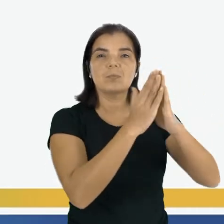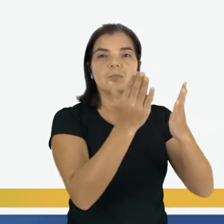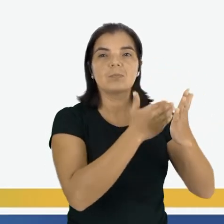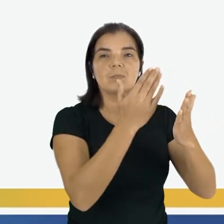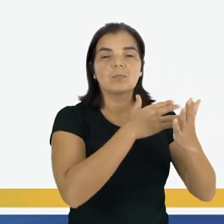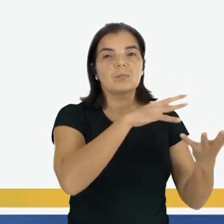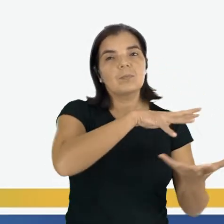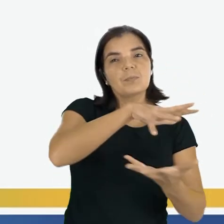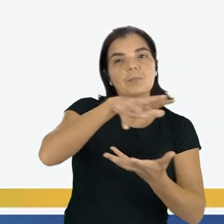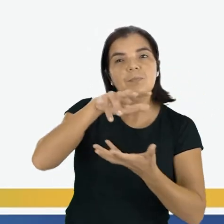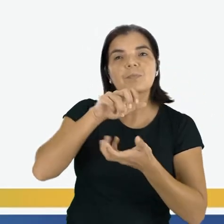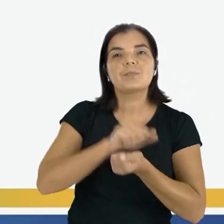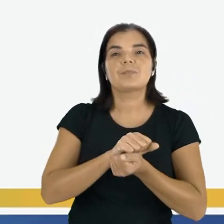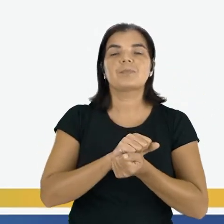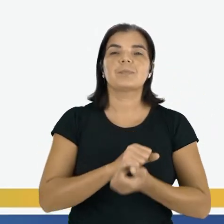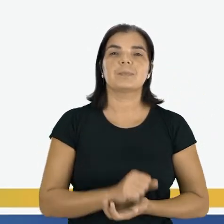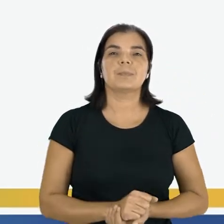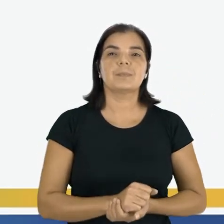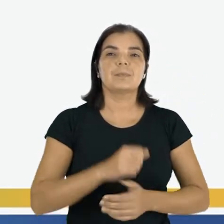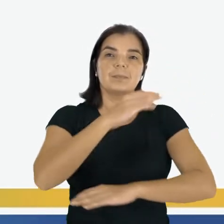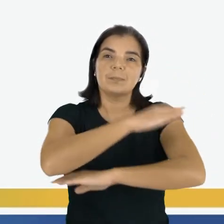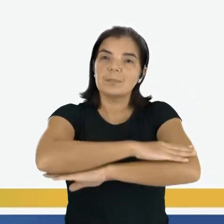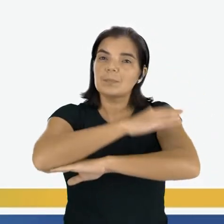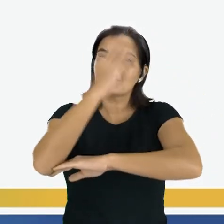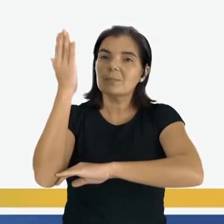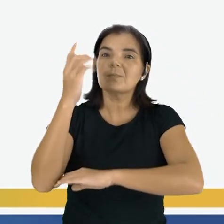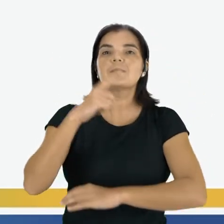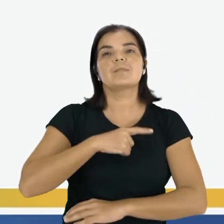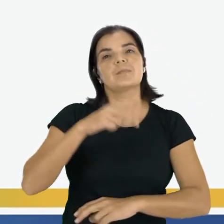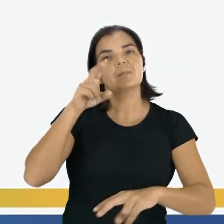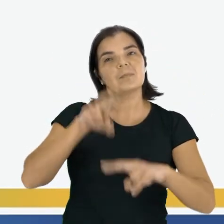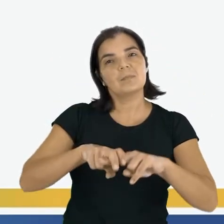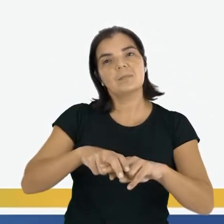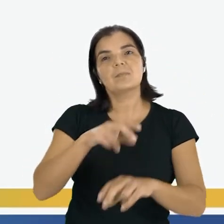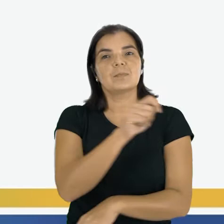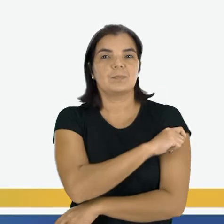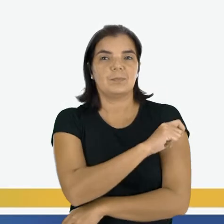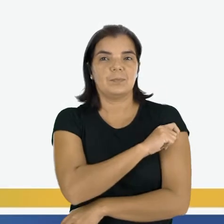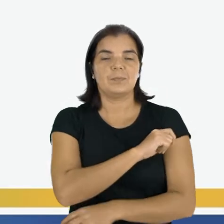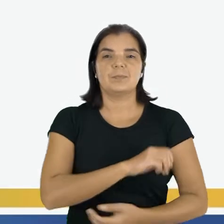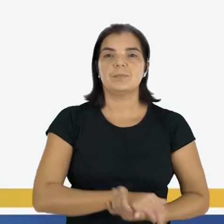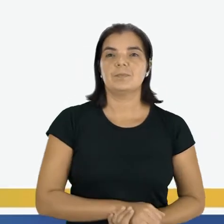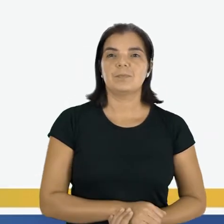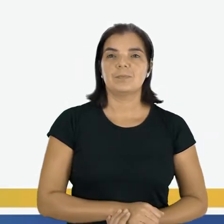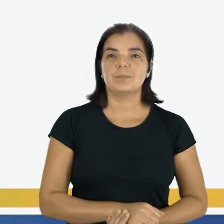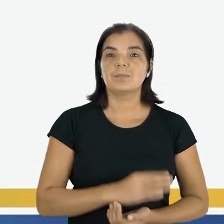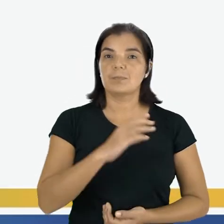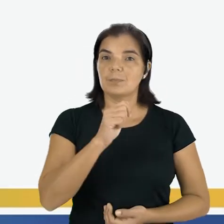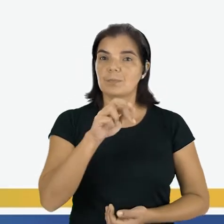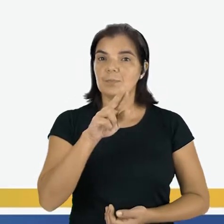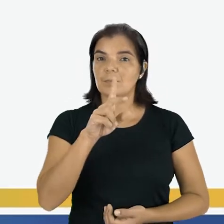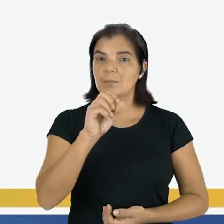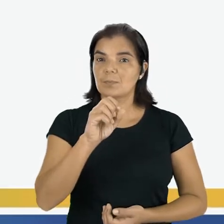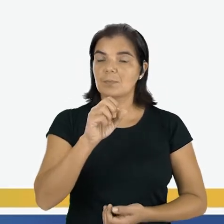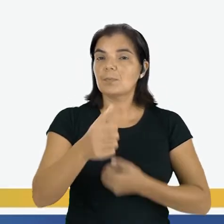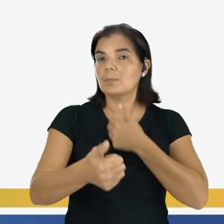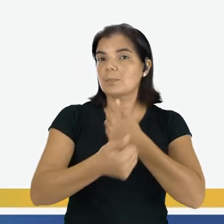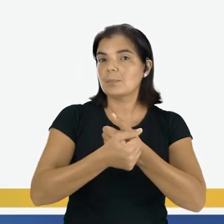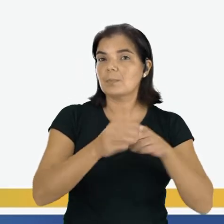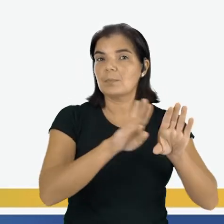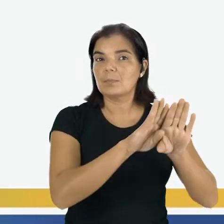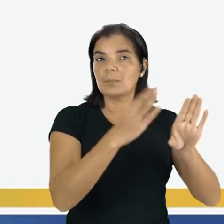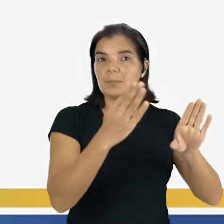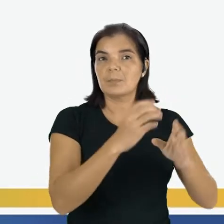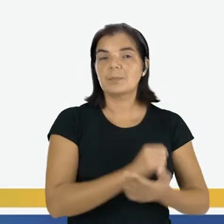globo. Tem a janela e a cadeira dos alunos. Carol é aluna que senta perto da